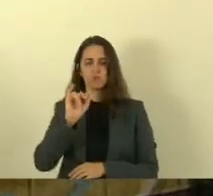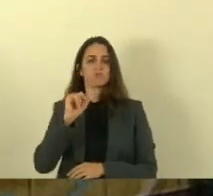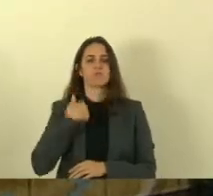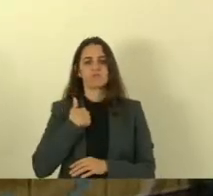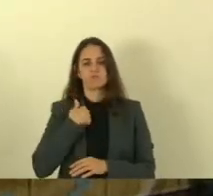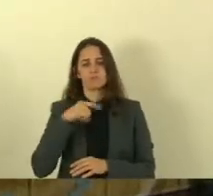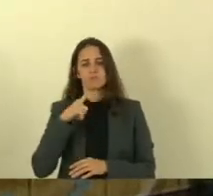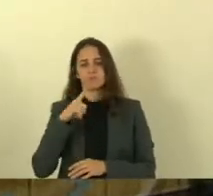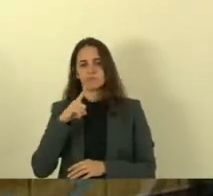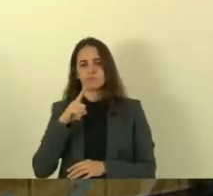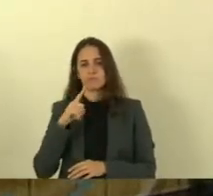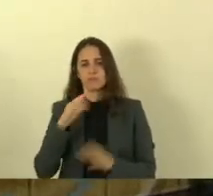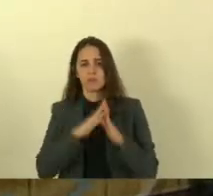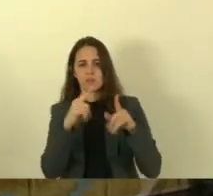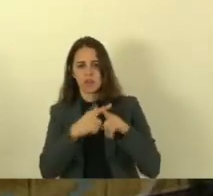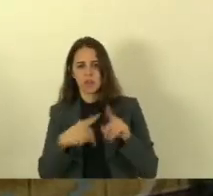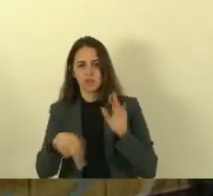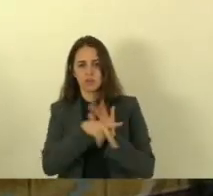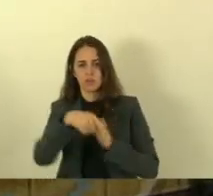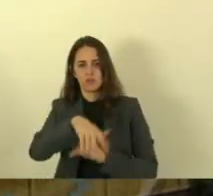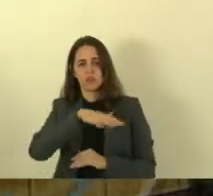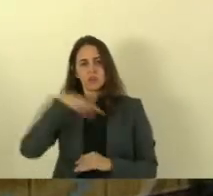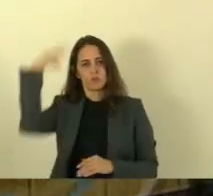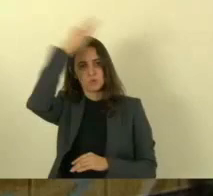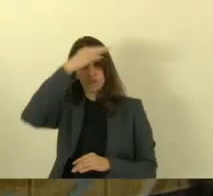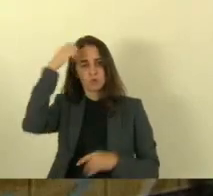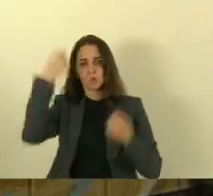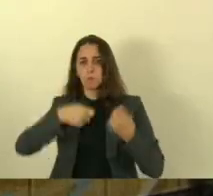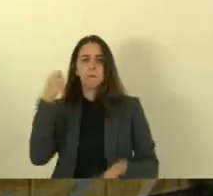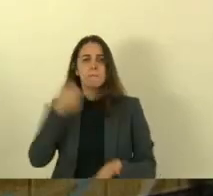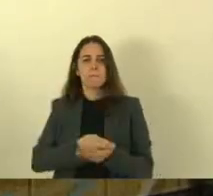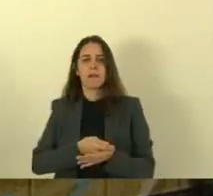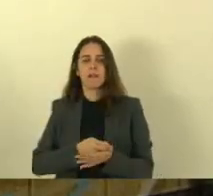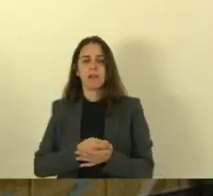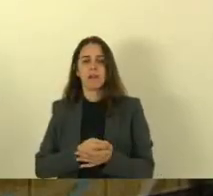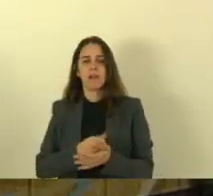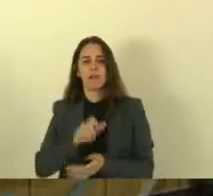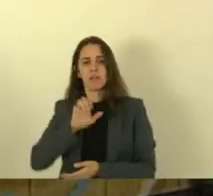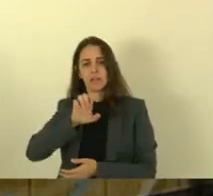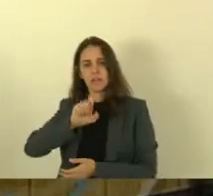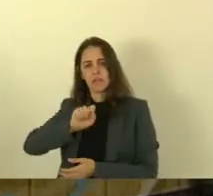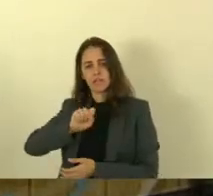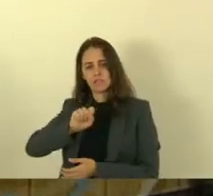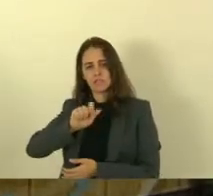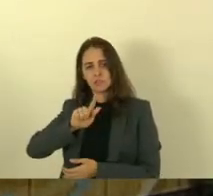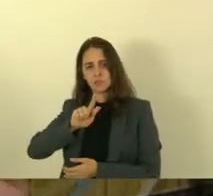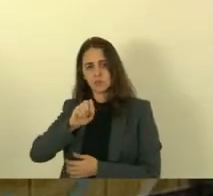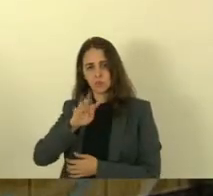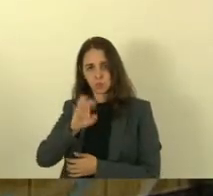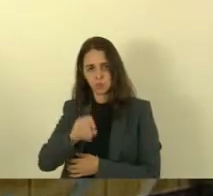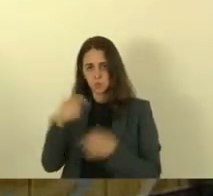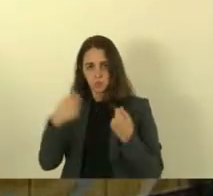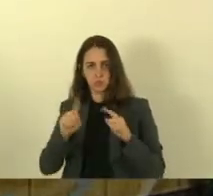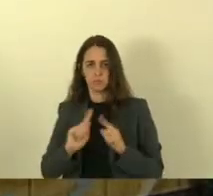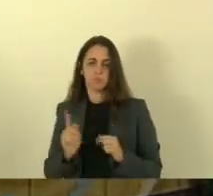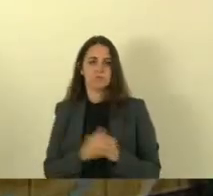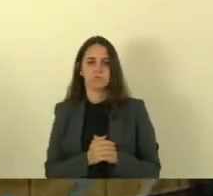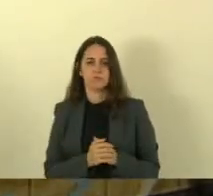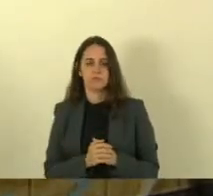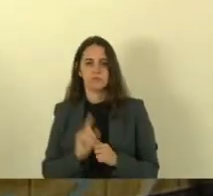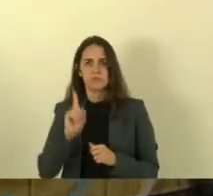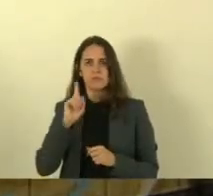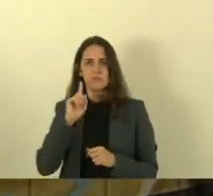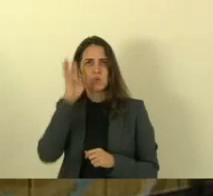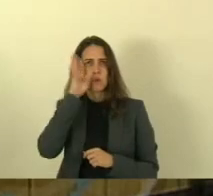todos os templos religiosos do espírito santo do pagamento de taxa de esgoto o veto deve voltar a pauta na